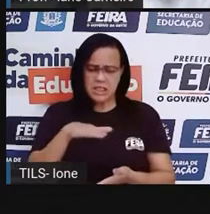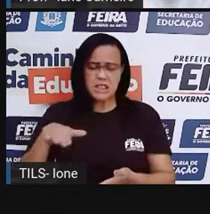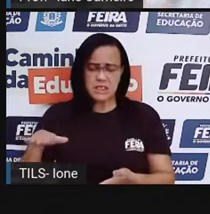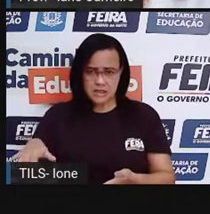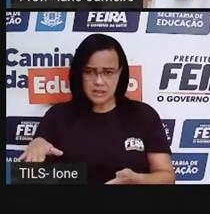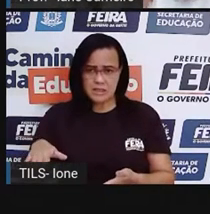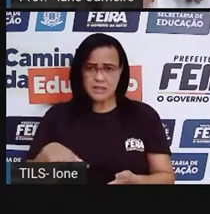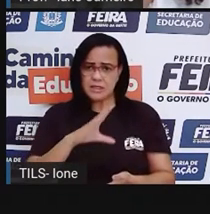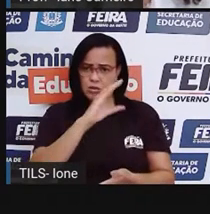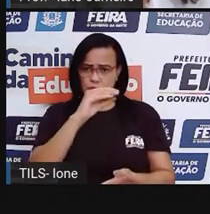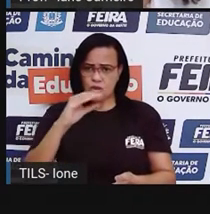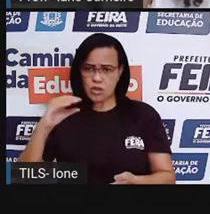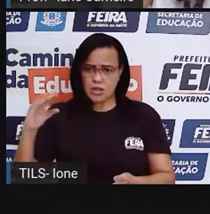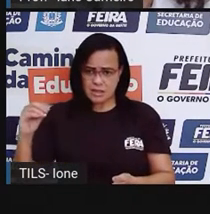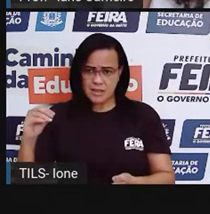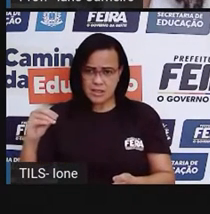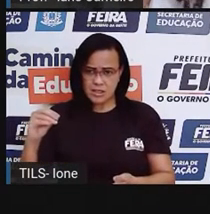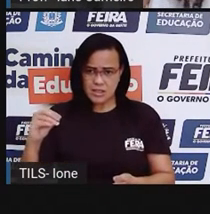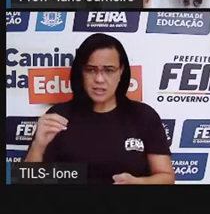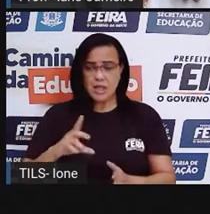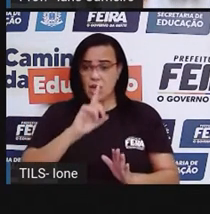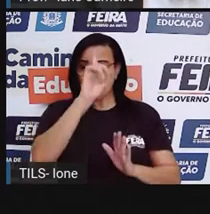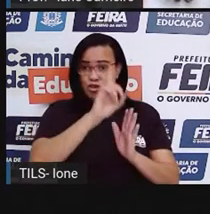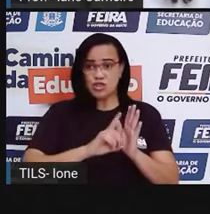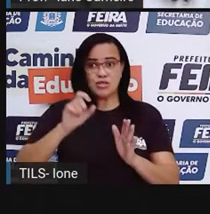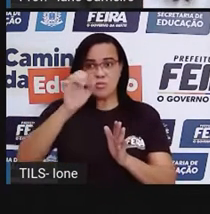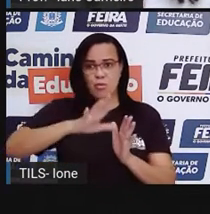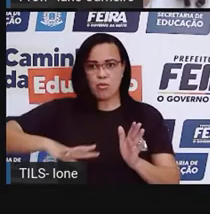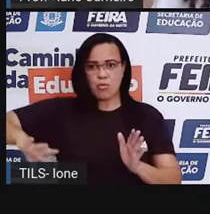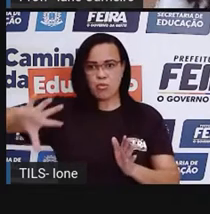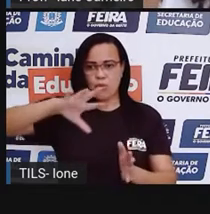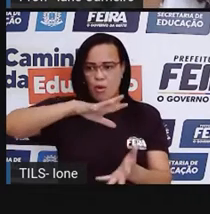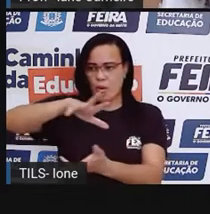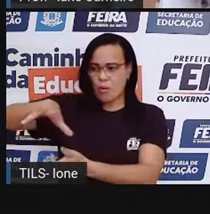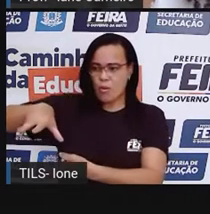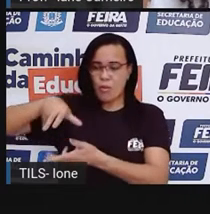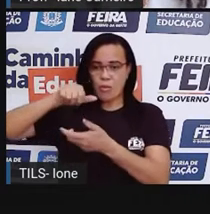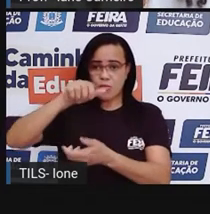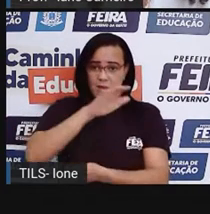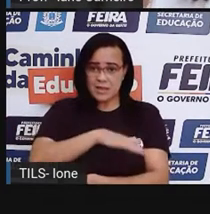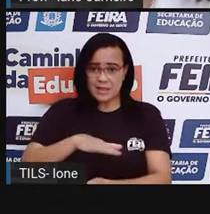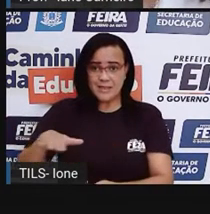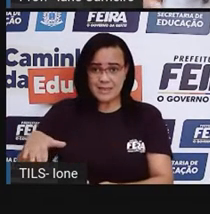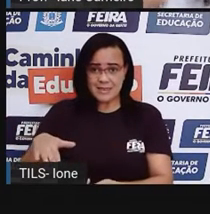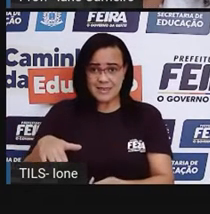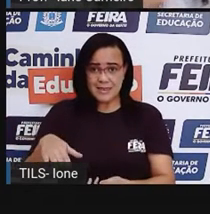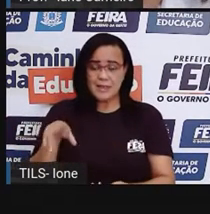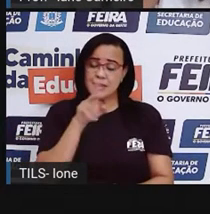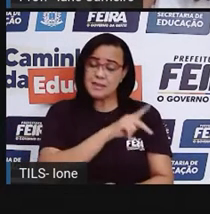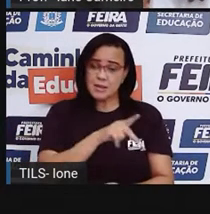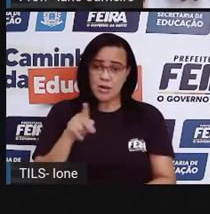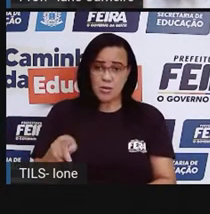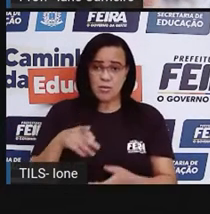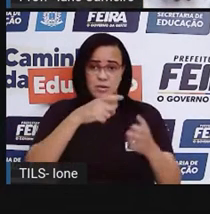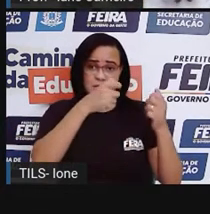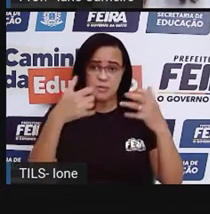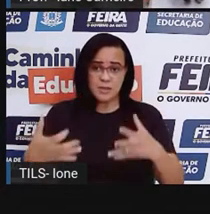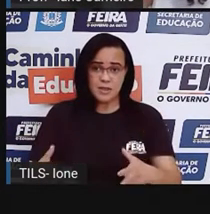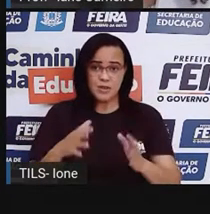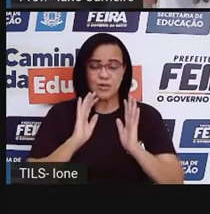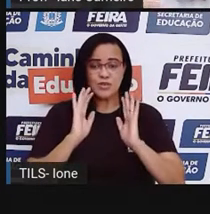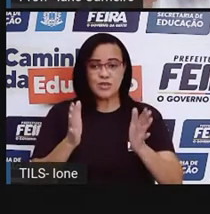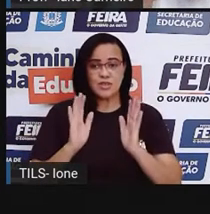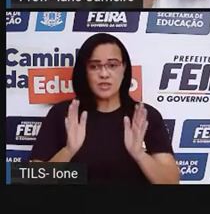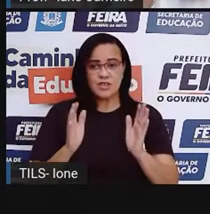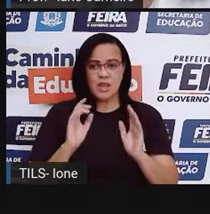Maior, que é os direitos universais da criança, né? E esse estatuto, como a Pró falou, é um estatuto que ele traz várias